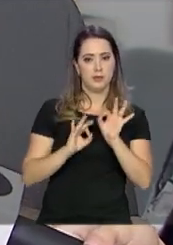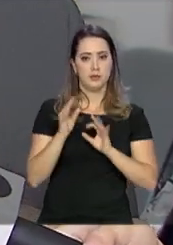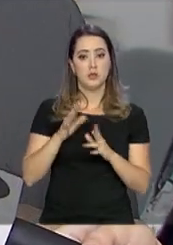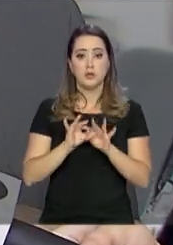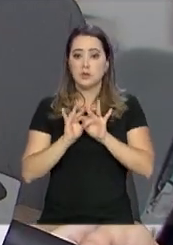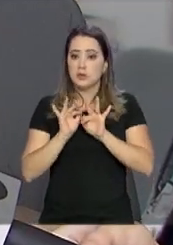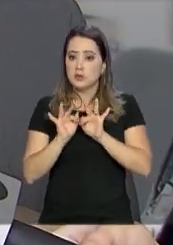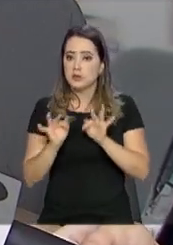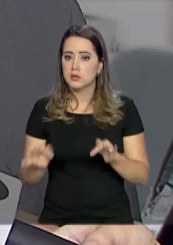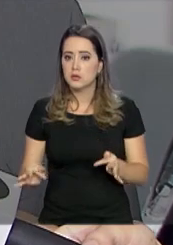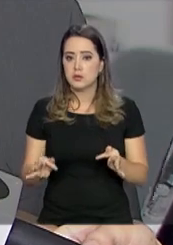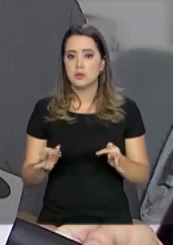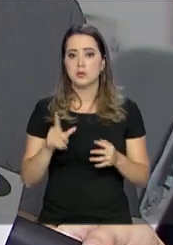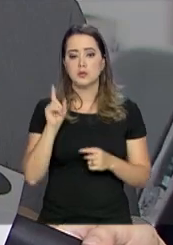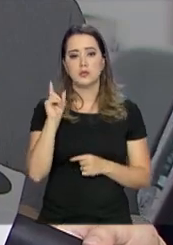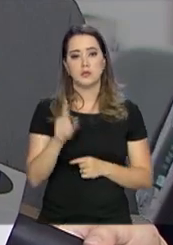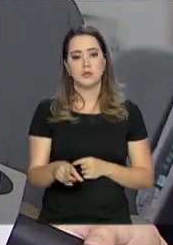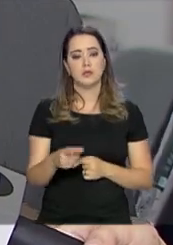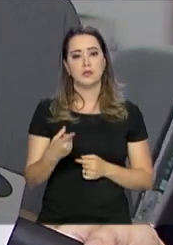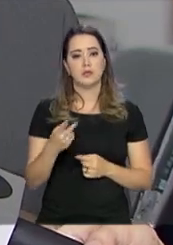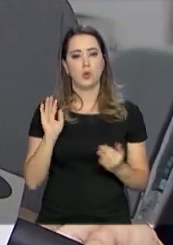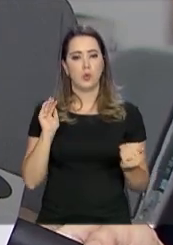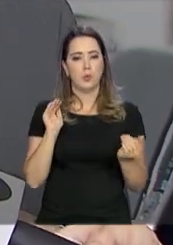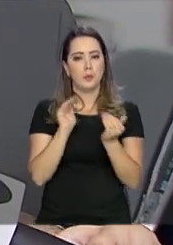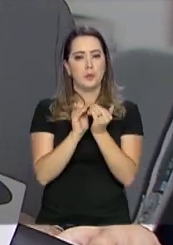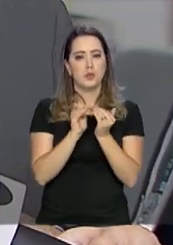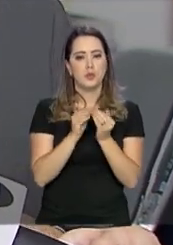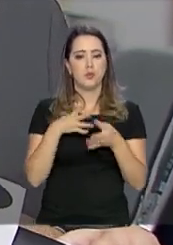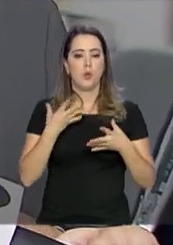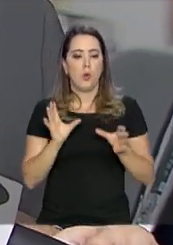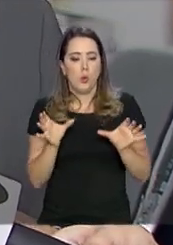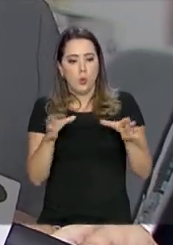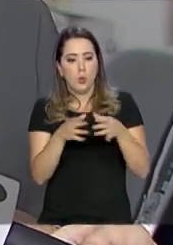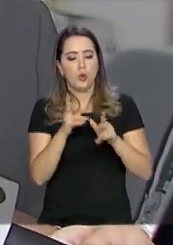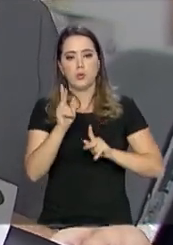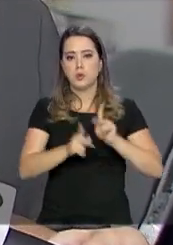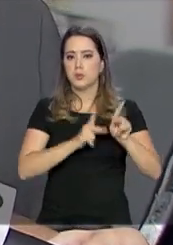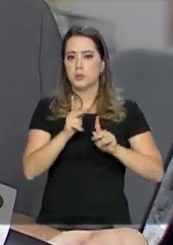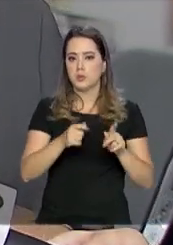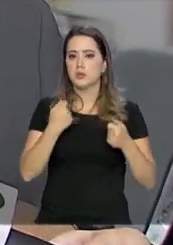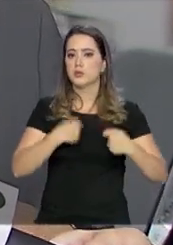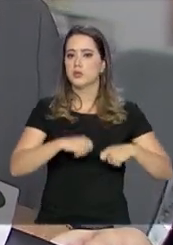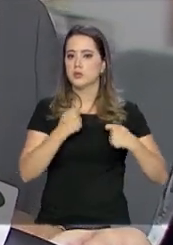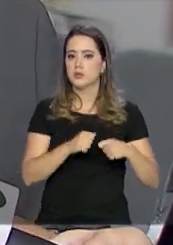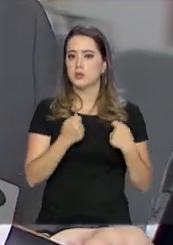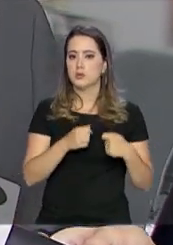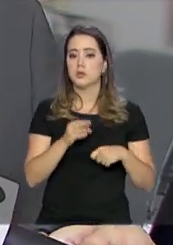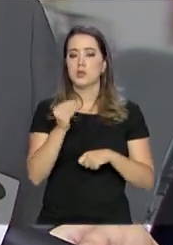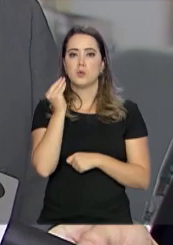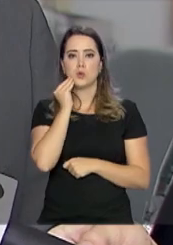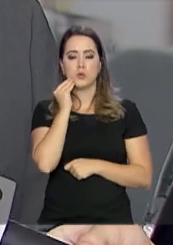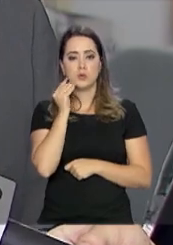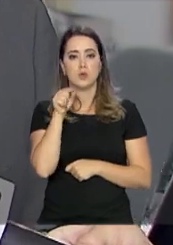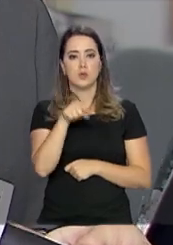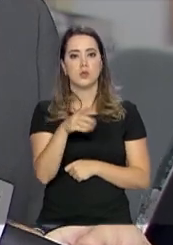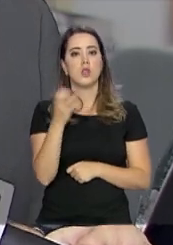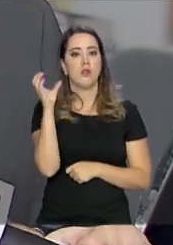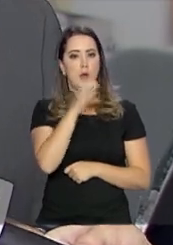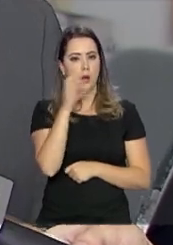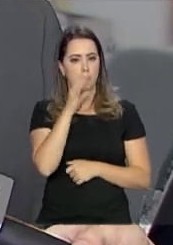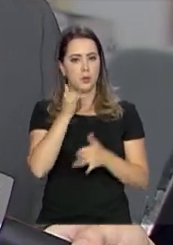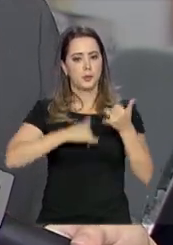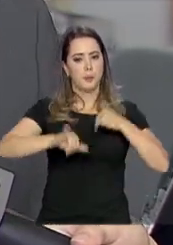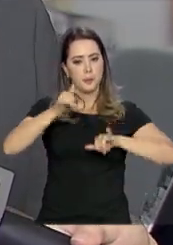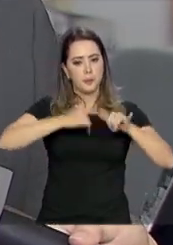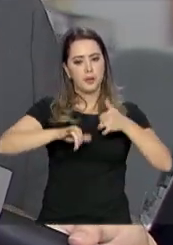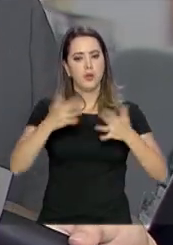simplificando o diagnóstico, focando em que populações nós devemos estar testando e o teste rápido, que é